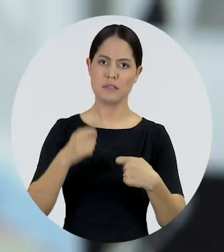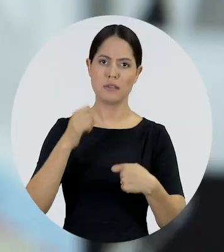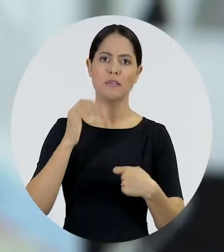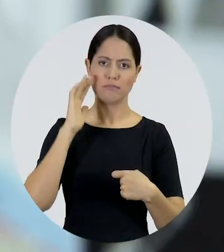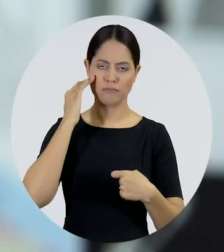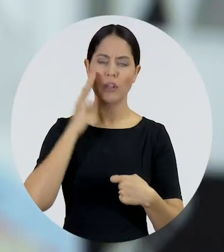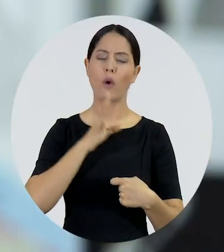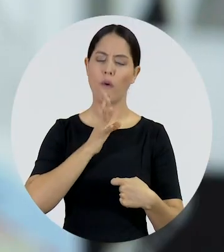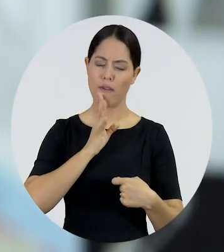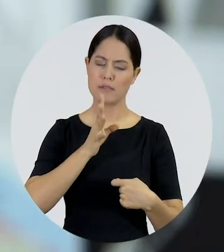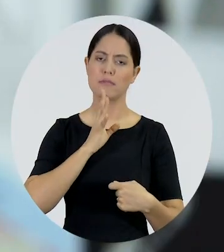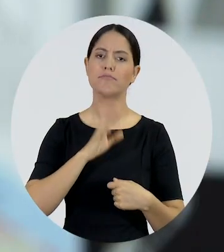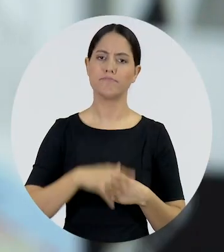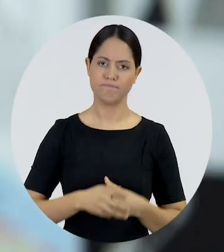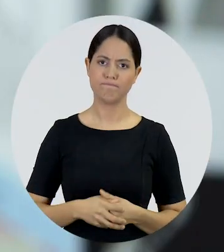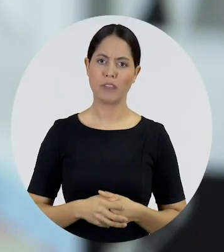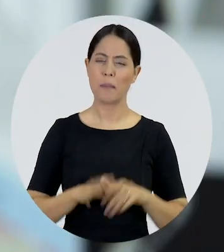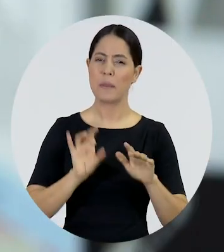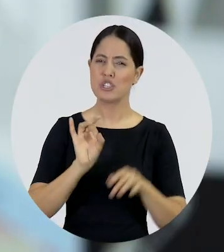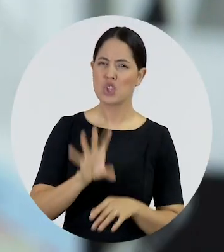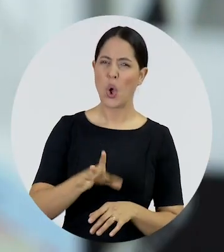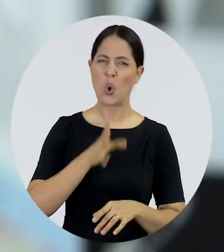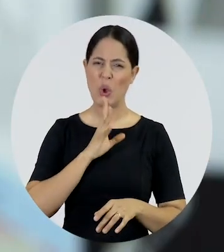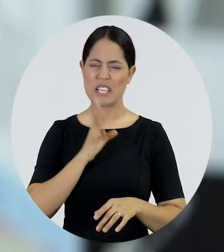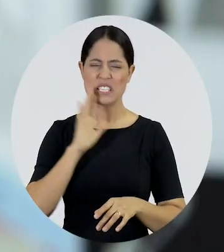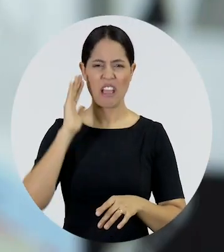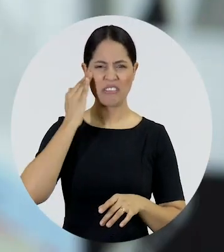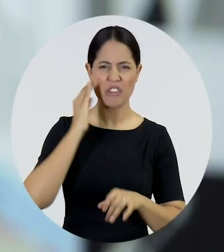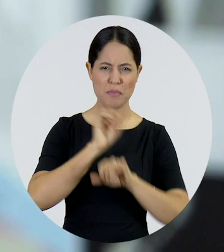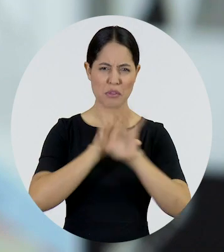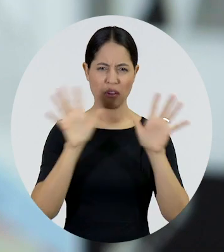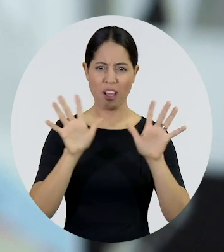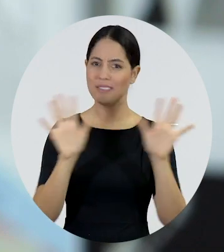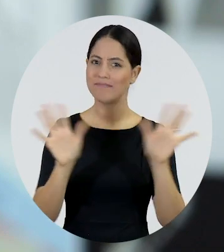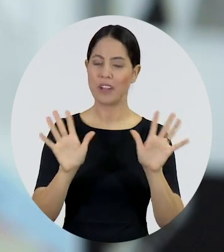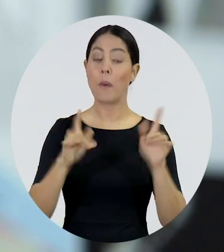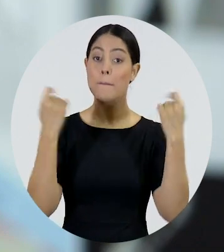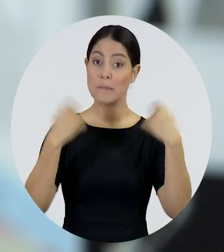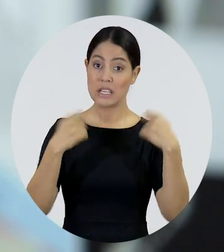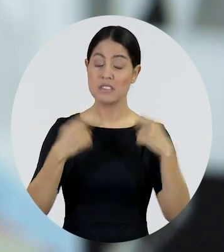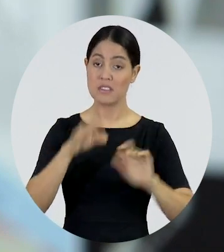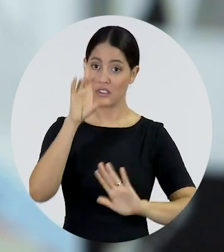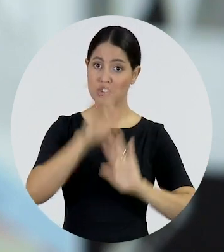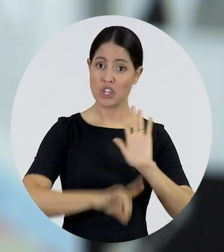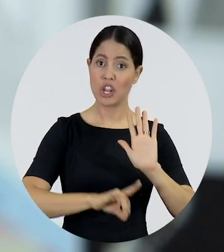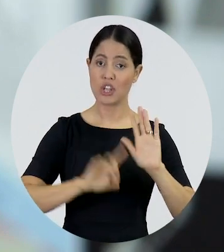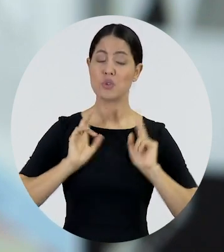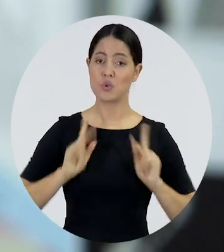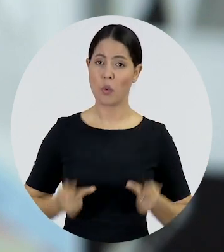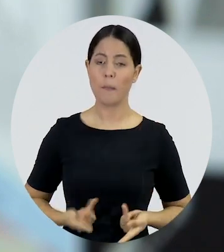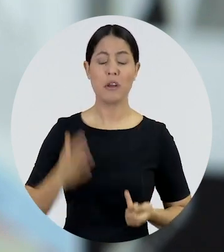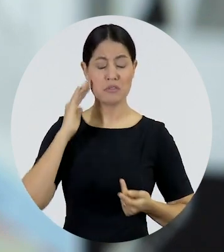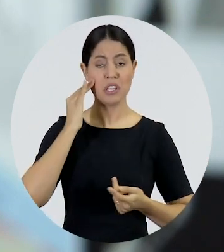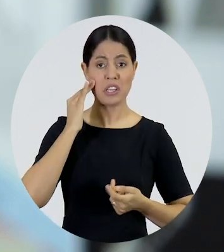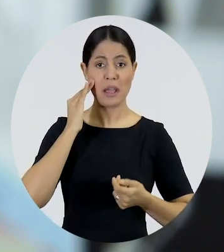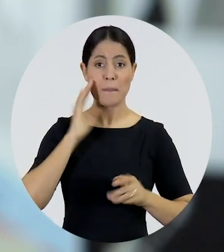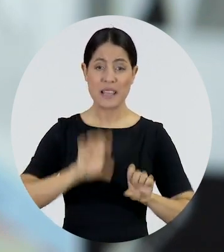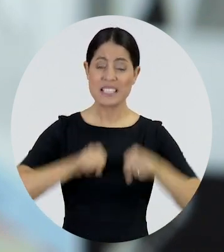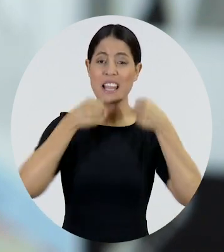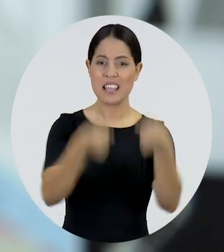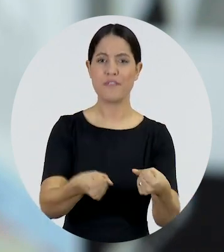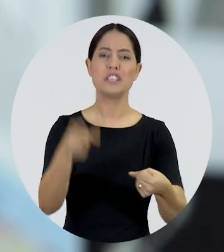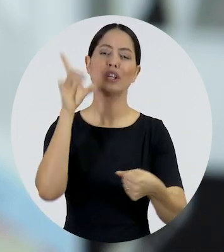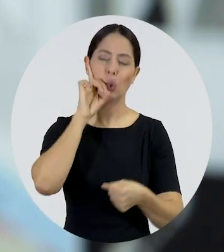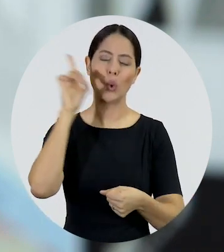Porém, o reconhecimento não basta. Precisam ser defendidos os direitos humanos todo